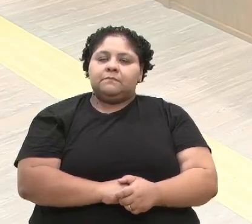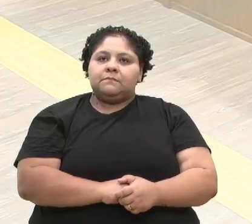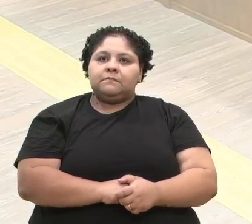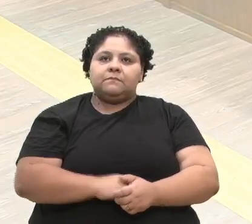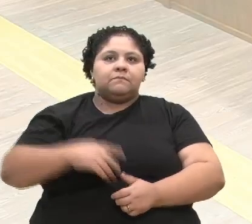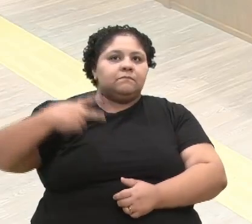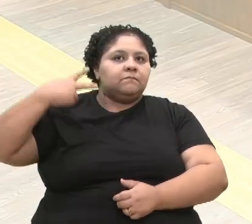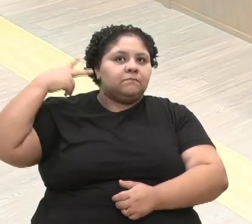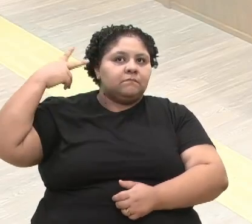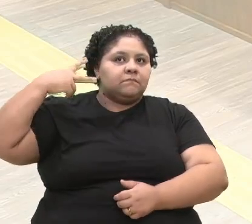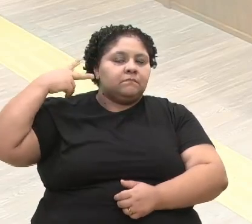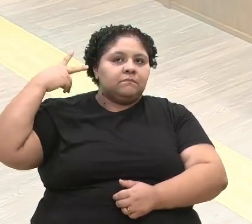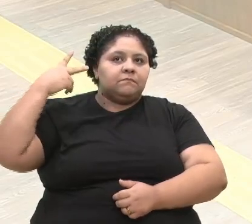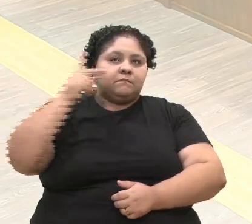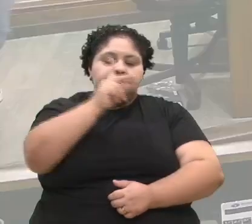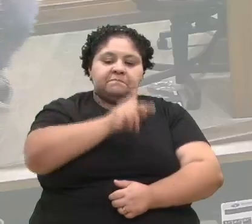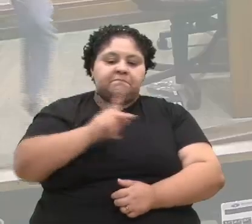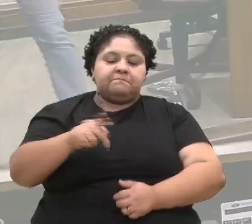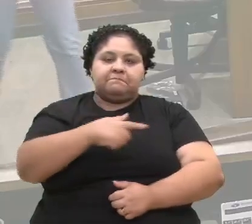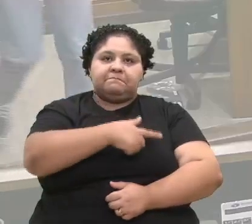Vereador Zanquin com a palavra.